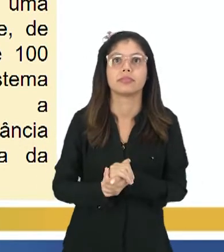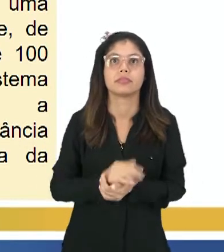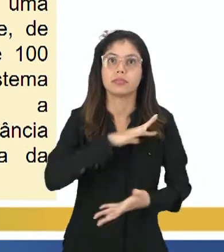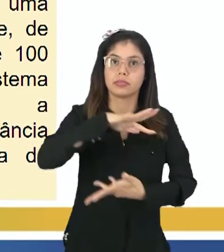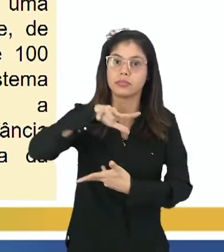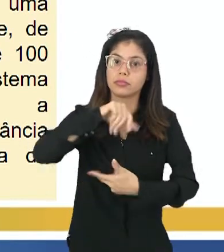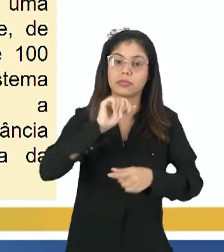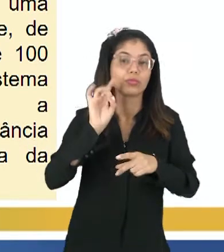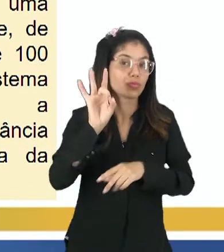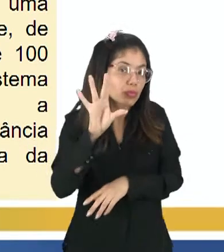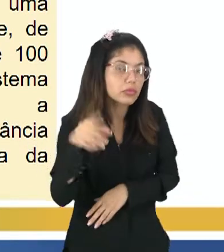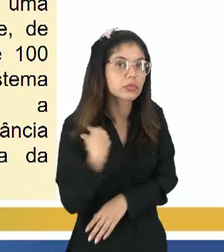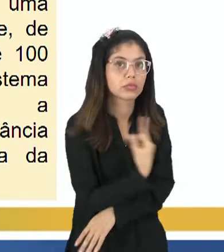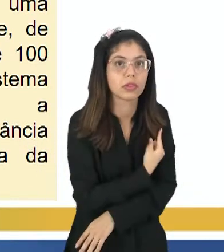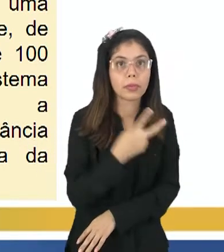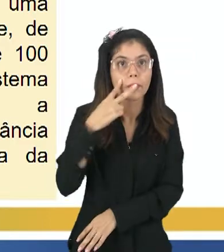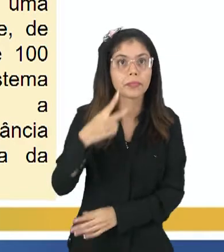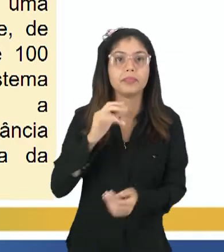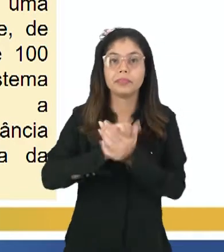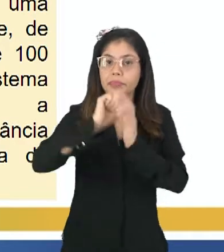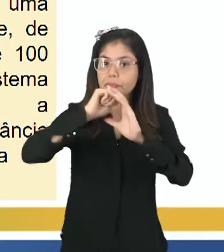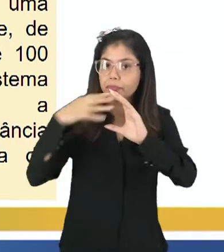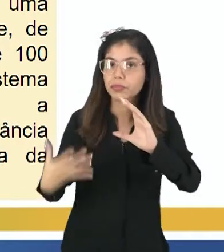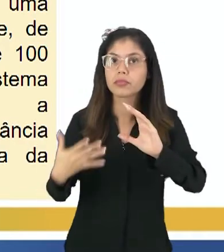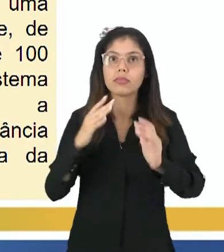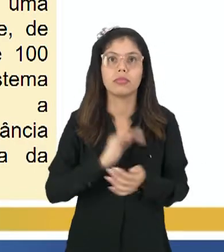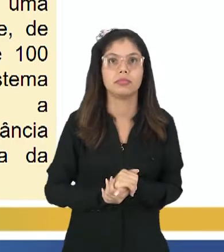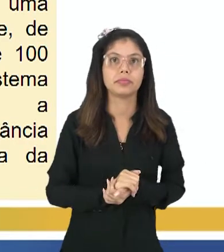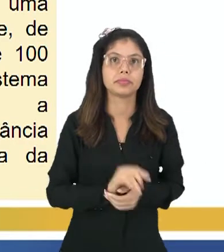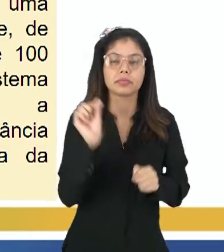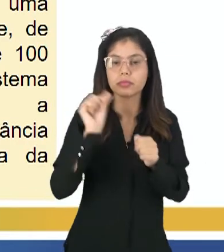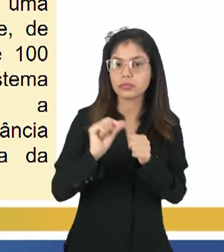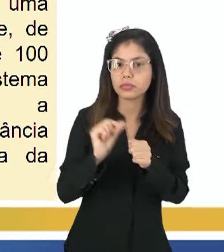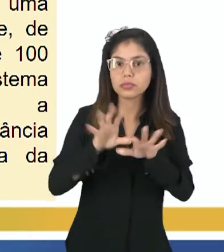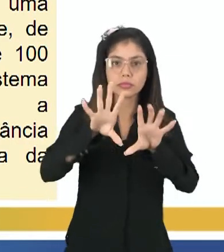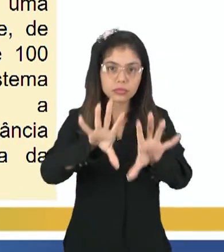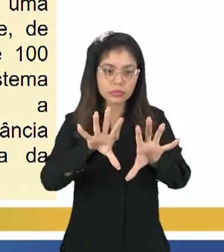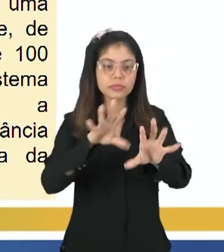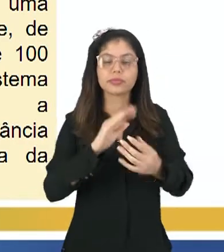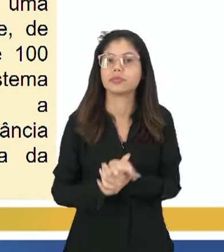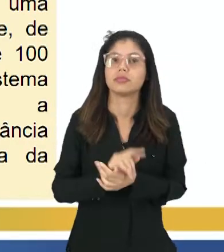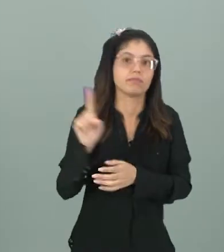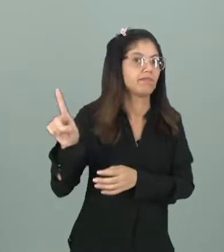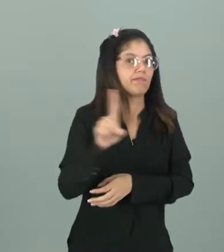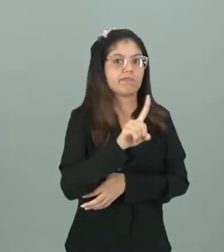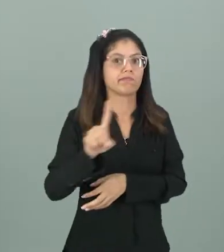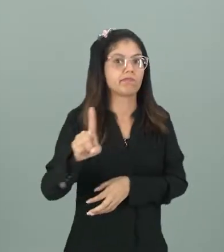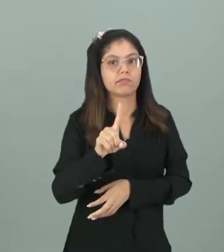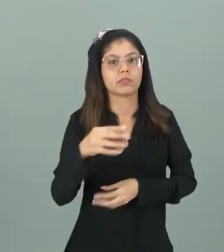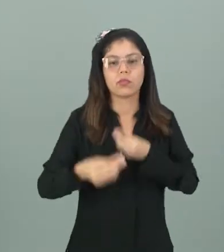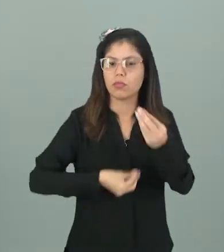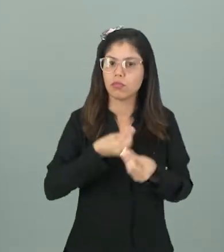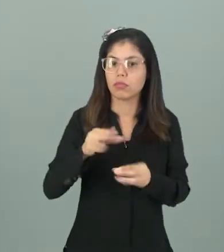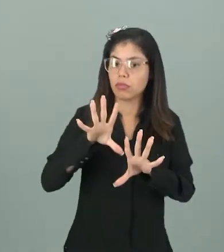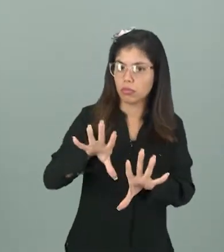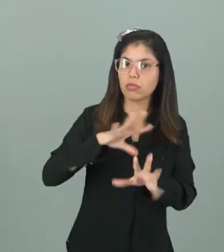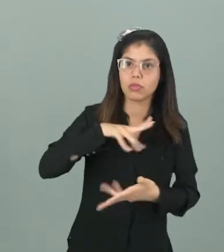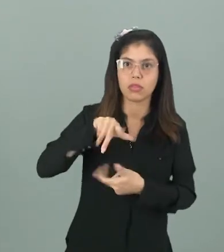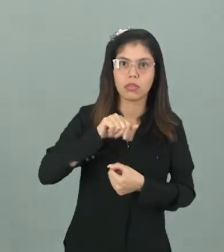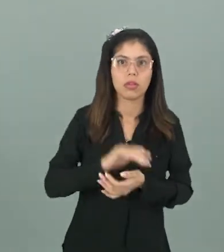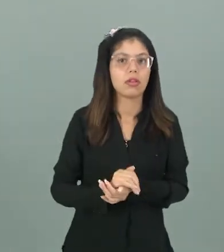planeta, só que a gente vai ver que tem uma característica que faz com que ele não seja classificado como tal.